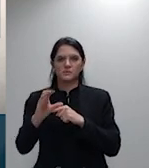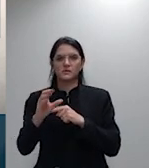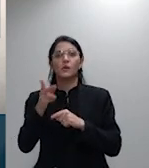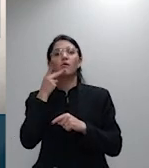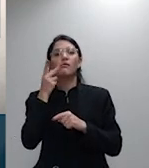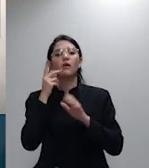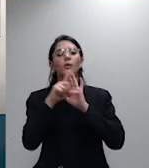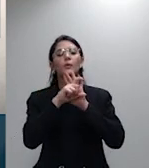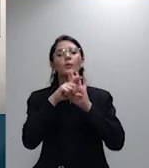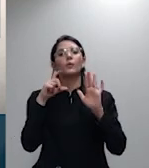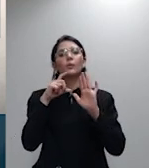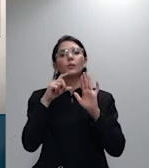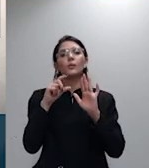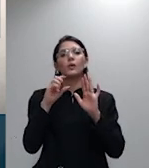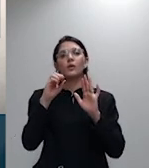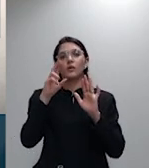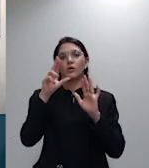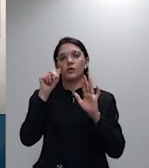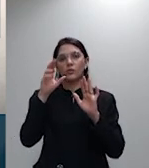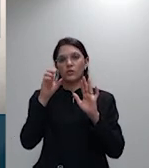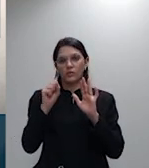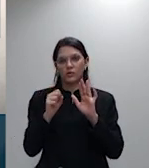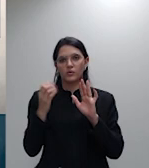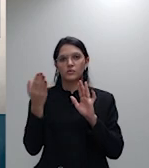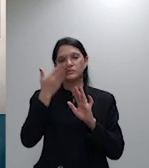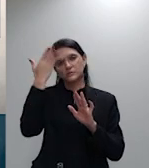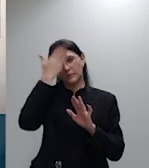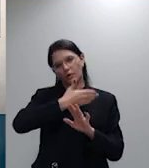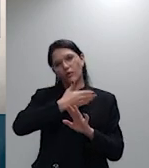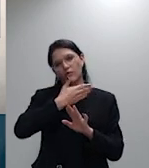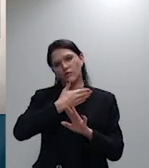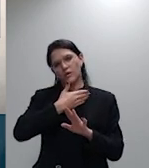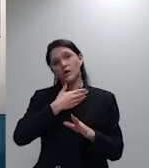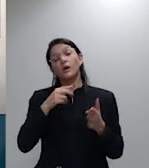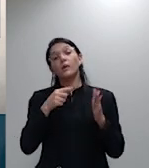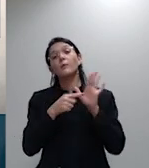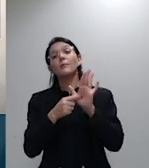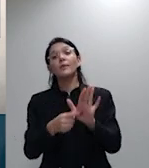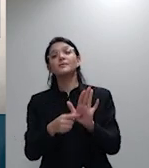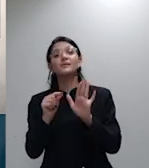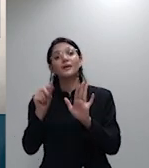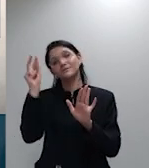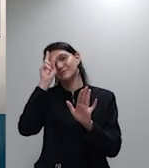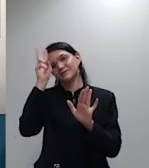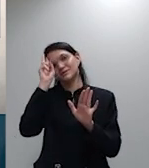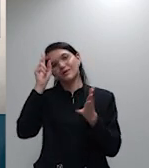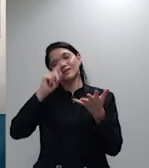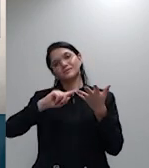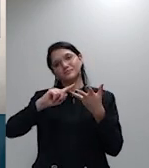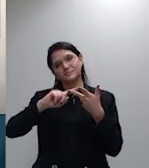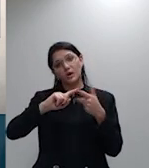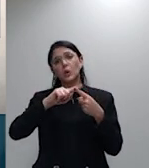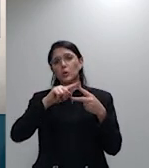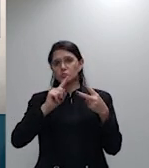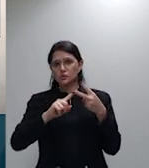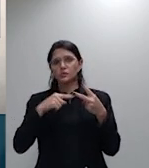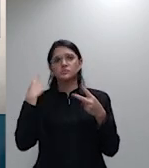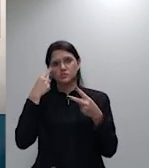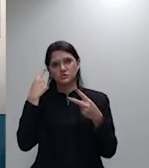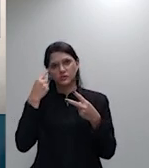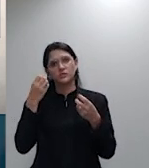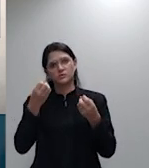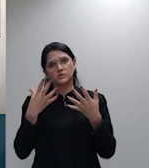trago todo o histórico e pontos salientados pelos eminentes advogados, efetivamente estão na jurisprudência do STJ,